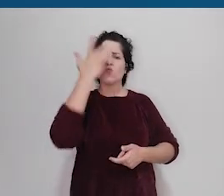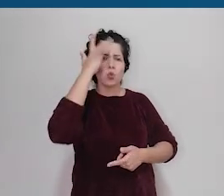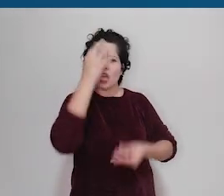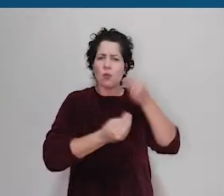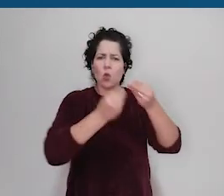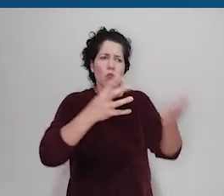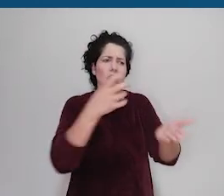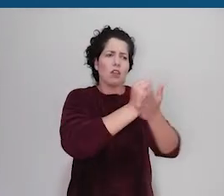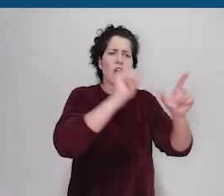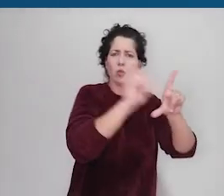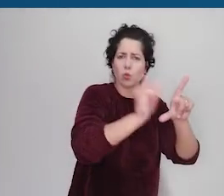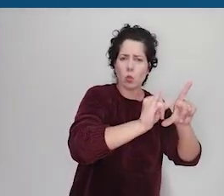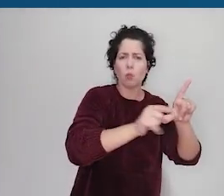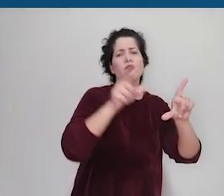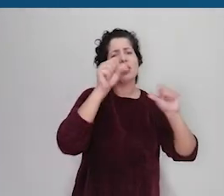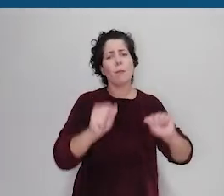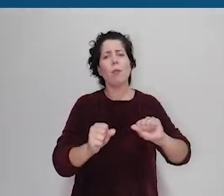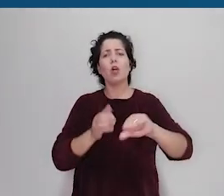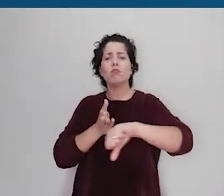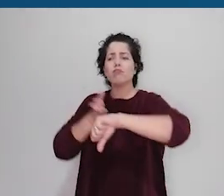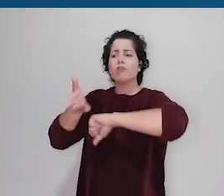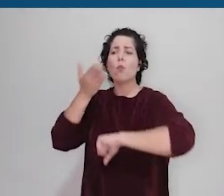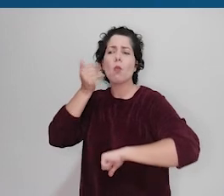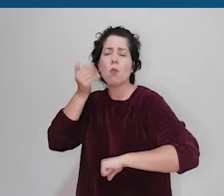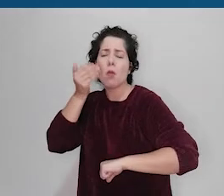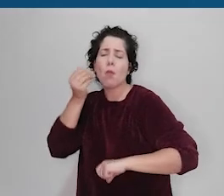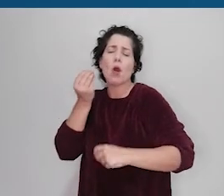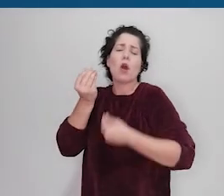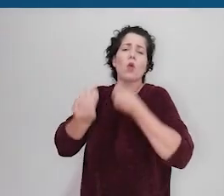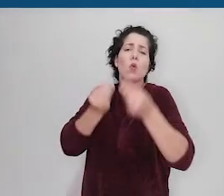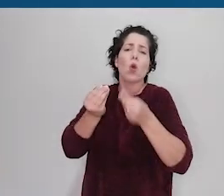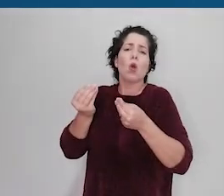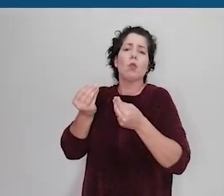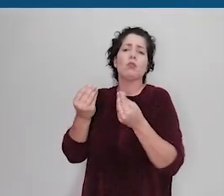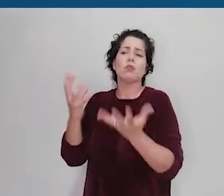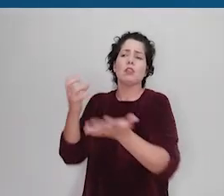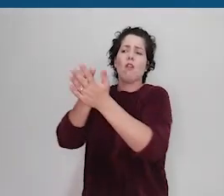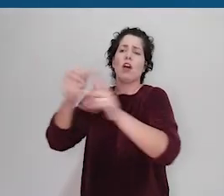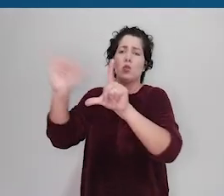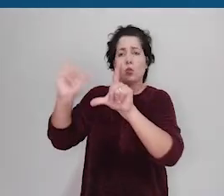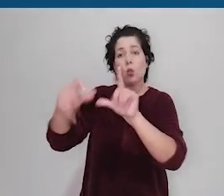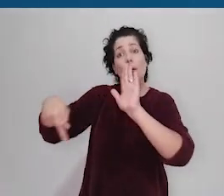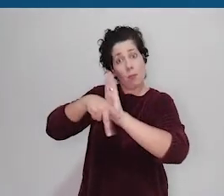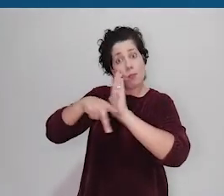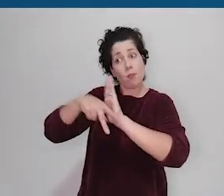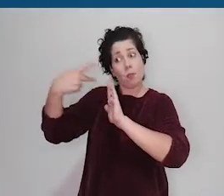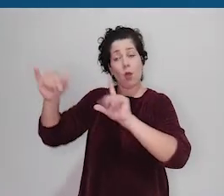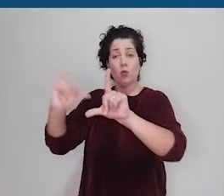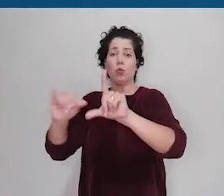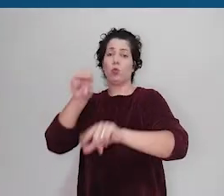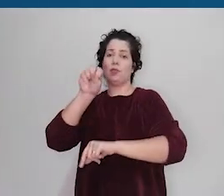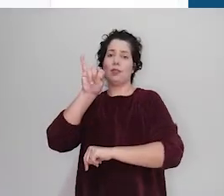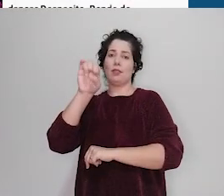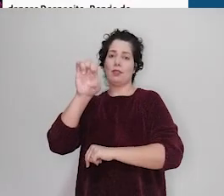sobre essa fase, acesse o tutorial Disponibilizando Vídeos no canal da Cipeade no